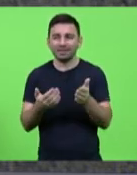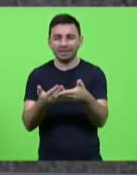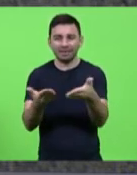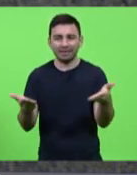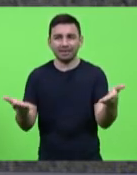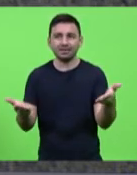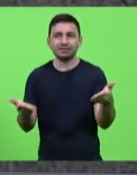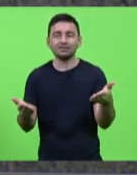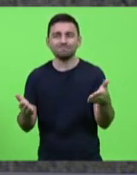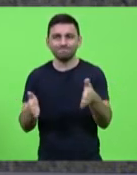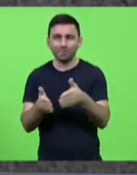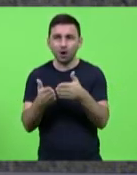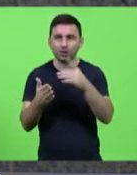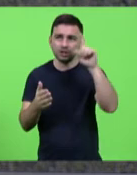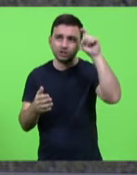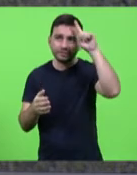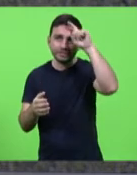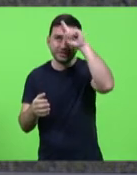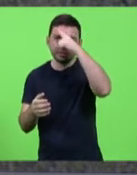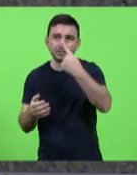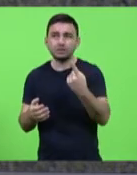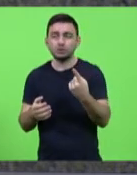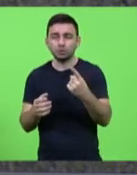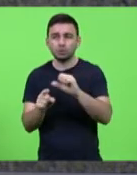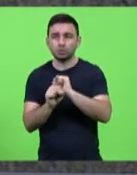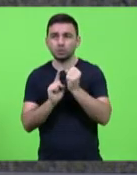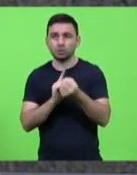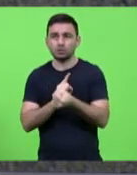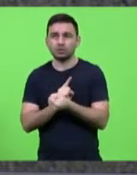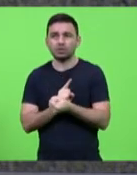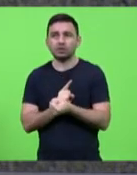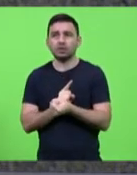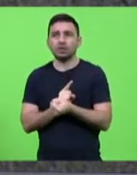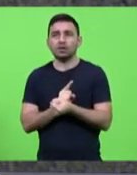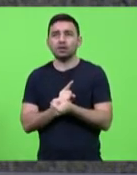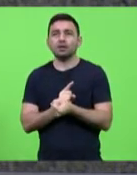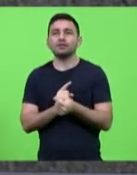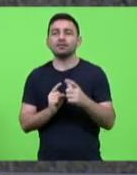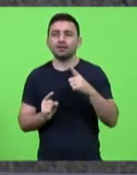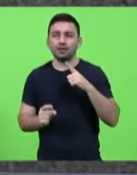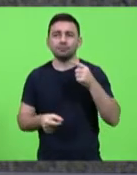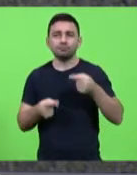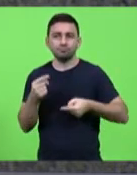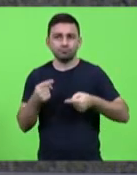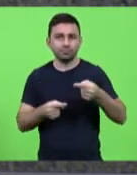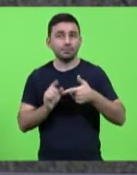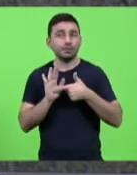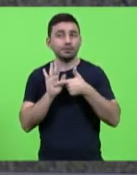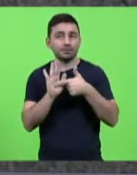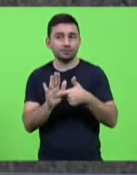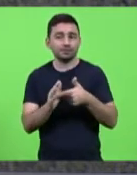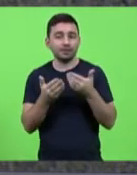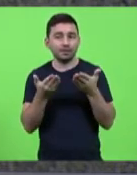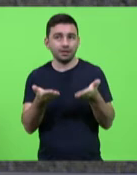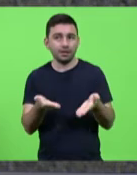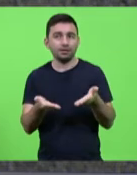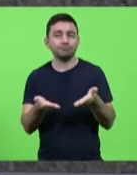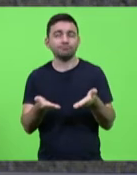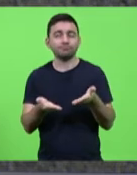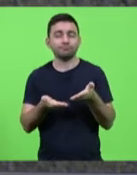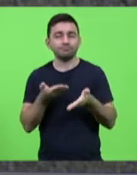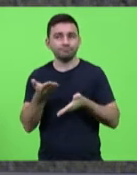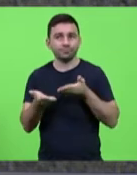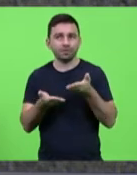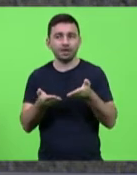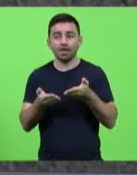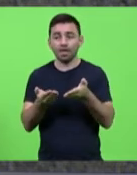bastante vulnerável do ponto de vista social, aparecem nas políticas da assistência. Eles não estão